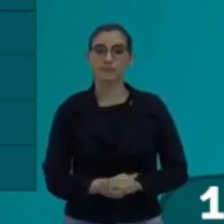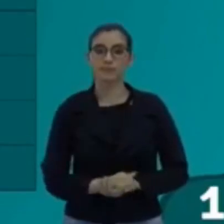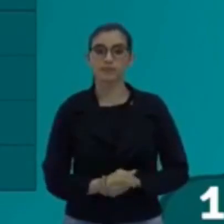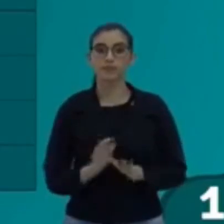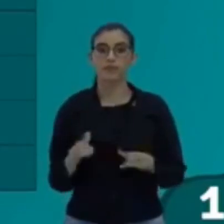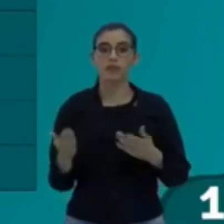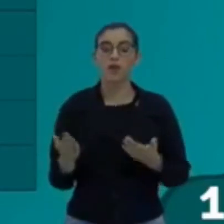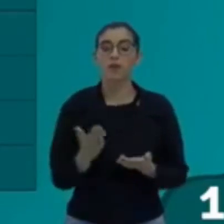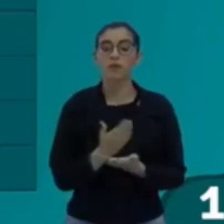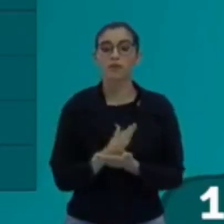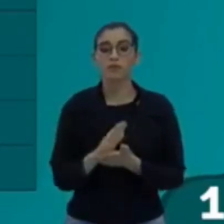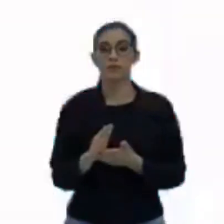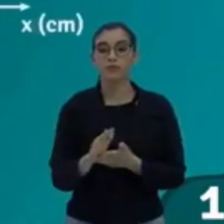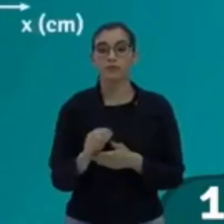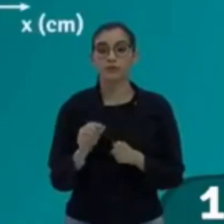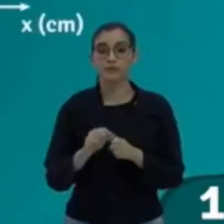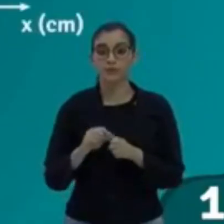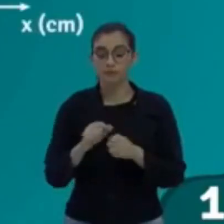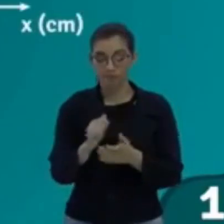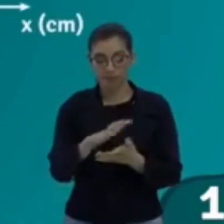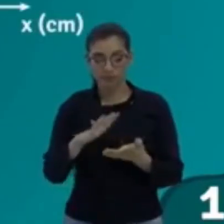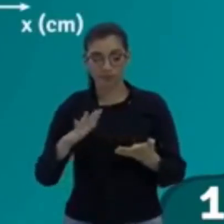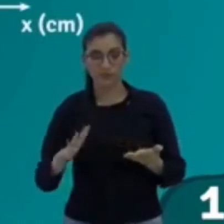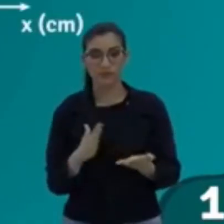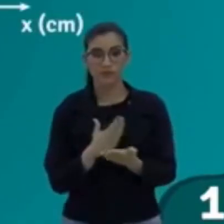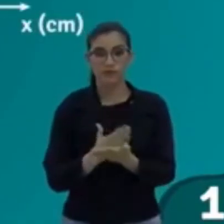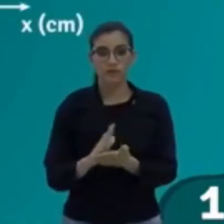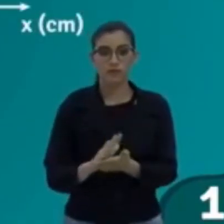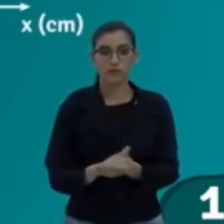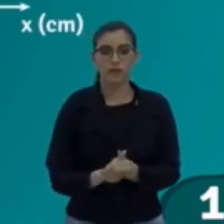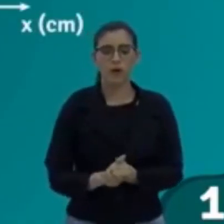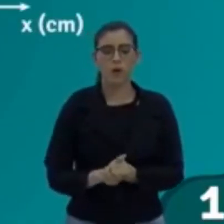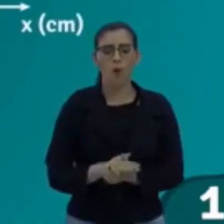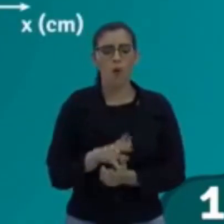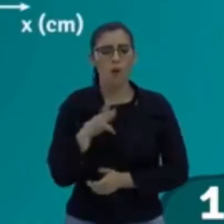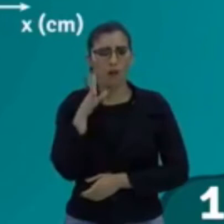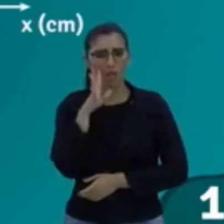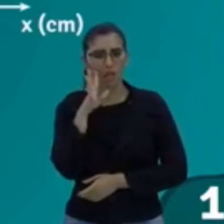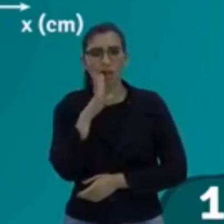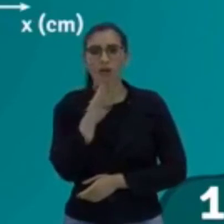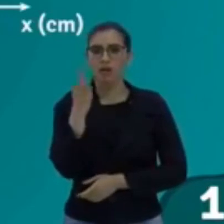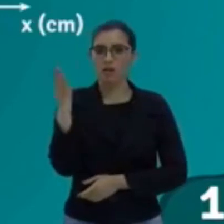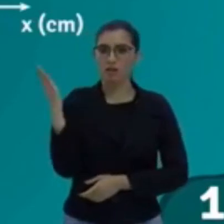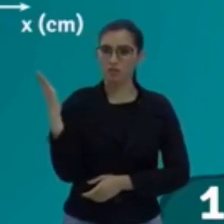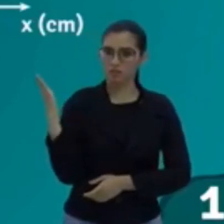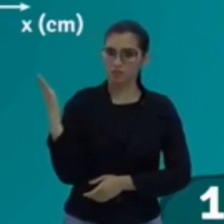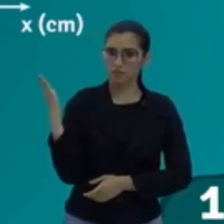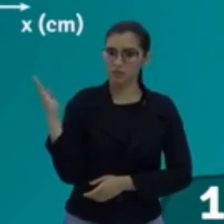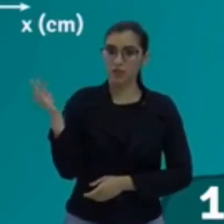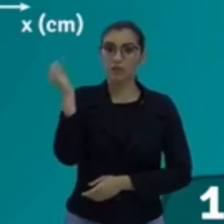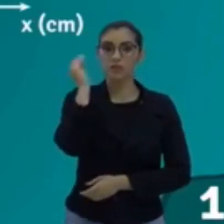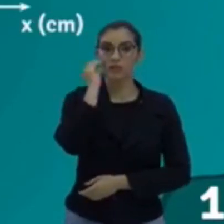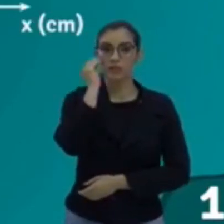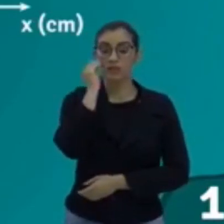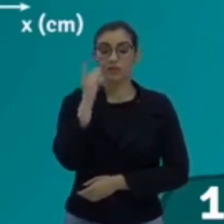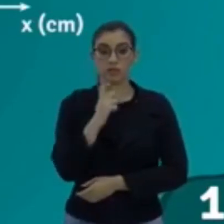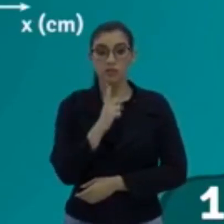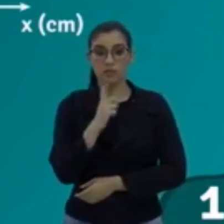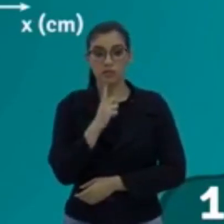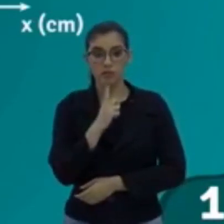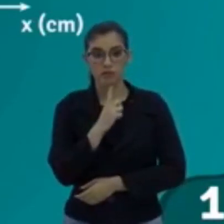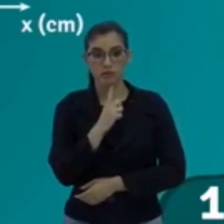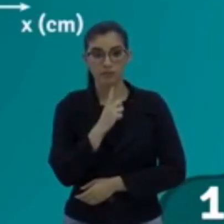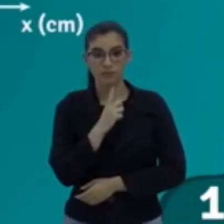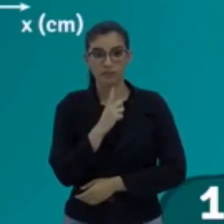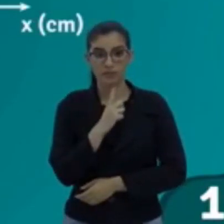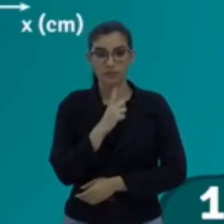vamos fazer exercício? Bora lá pro exercício. Olha que exercício legal aqui. Observa aqui que eu tenho. O